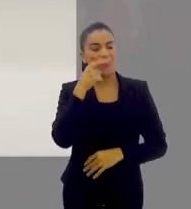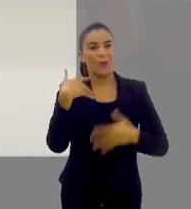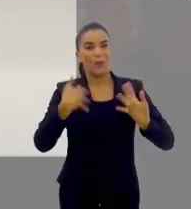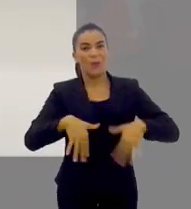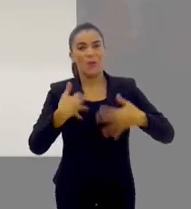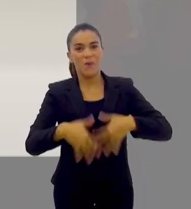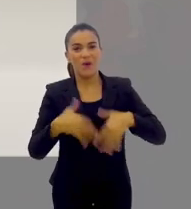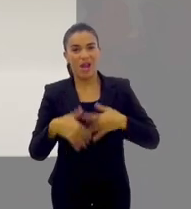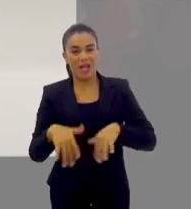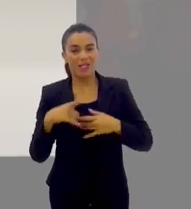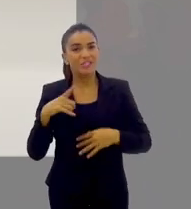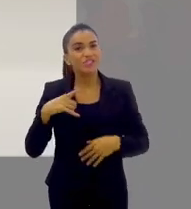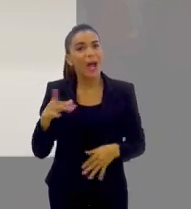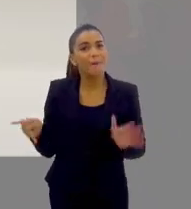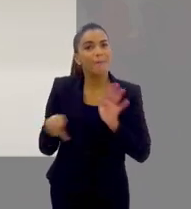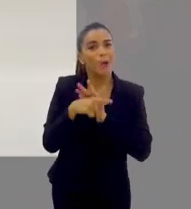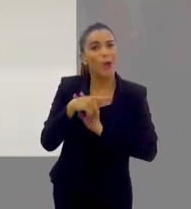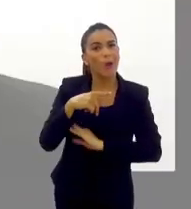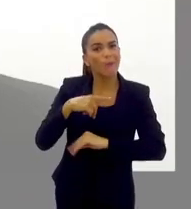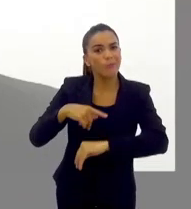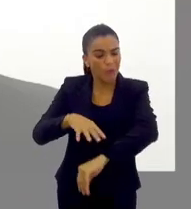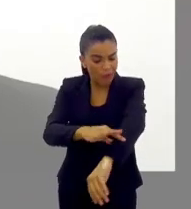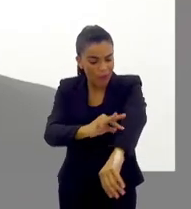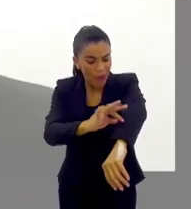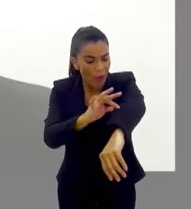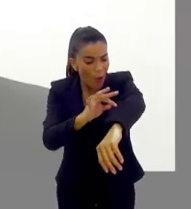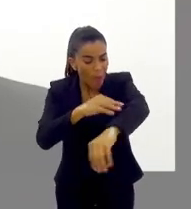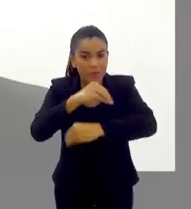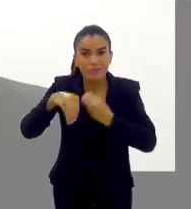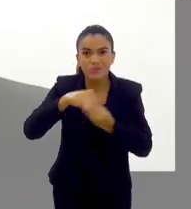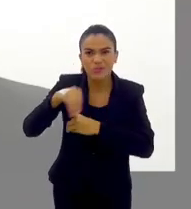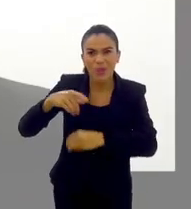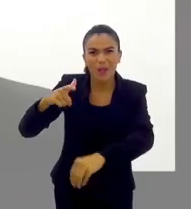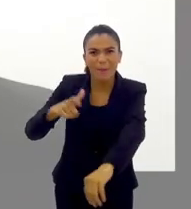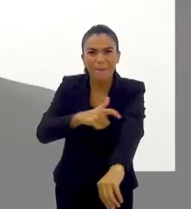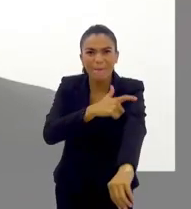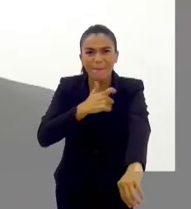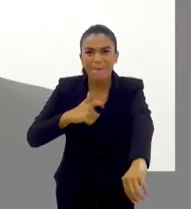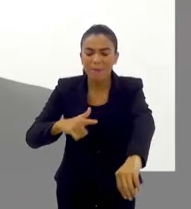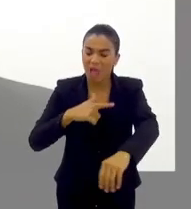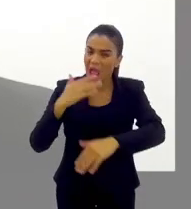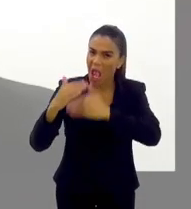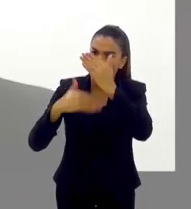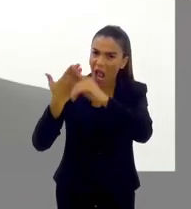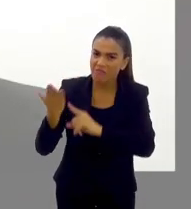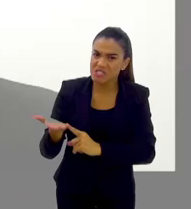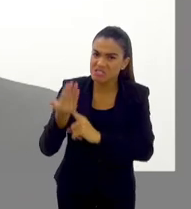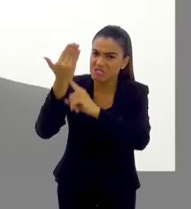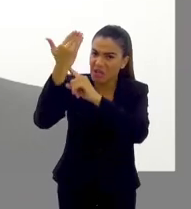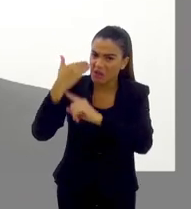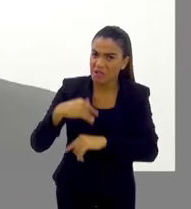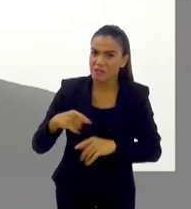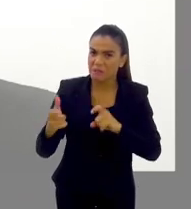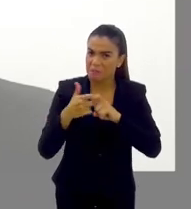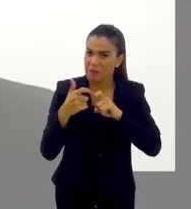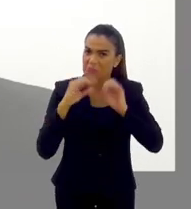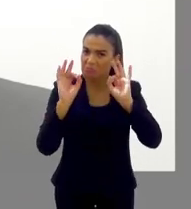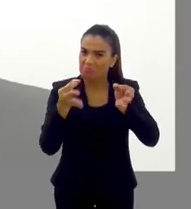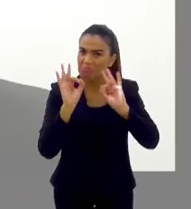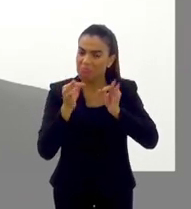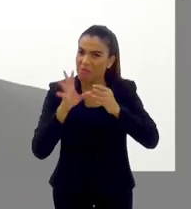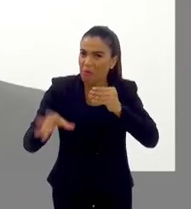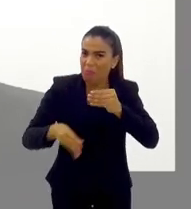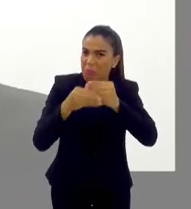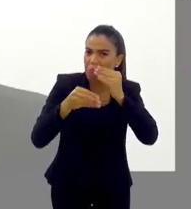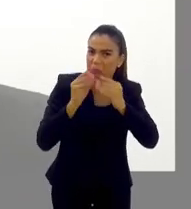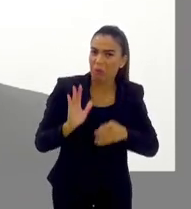e aí outras já tem repelente em cima da roupa, o é muito interessante. É, são avanços tecnológicos, né, da medicina, que eu acho